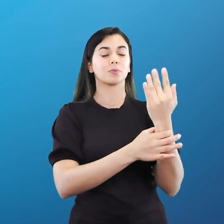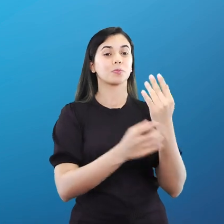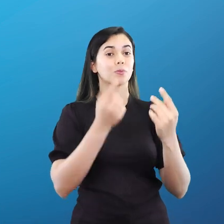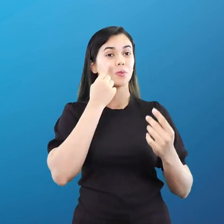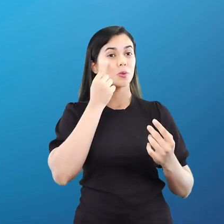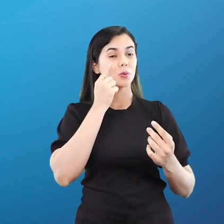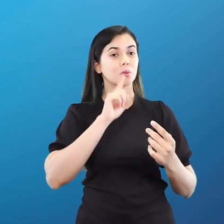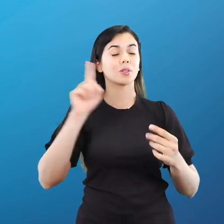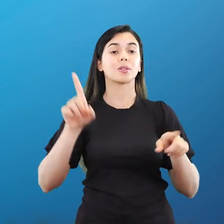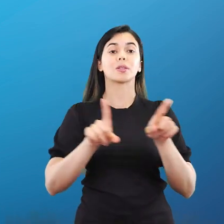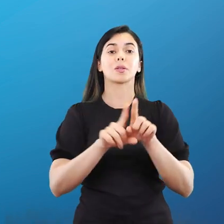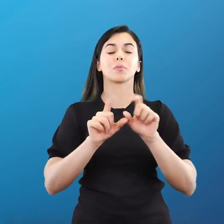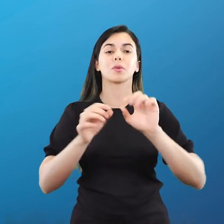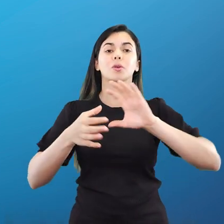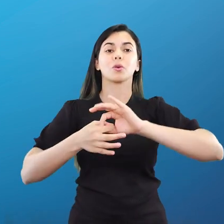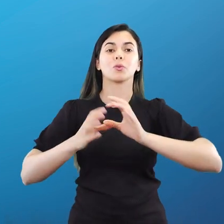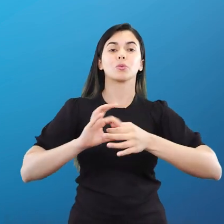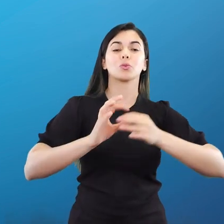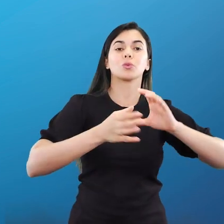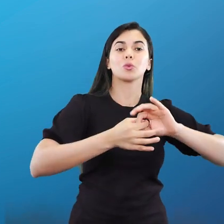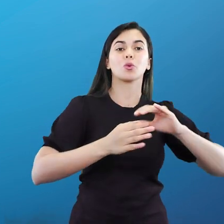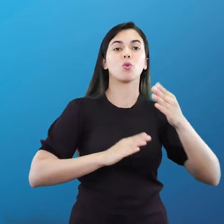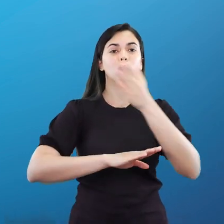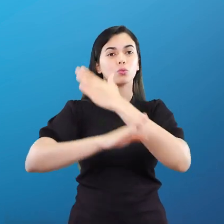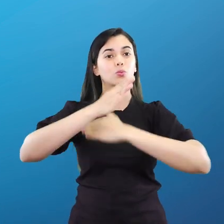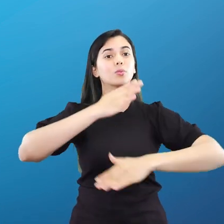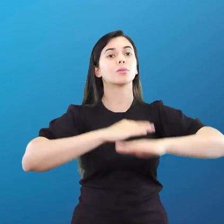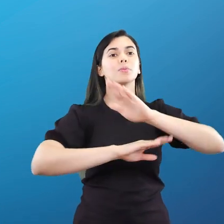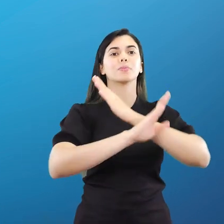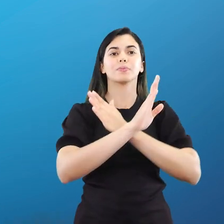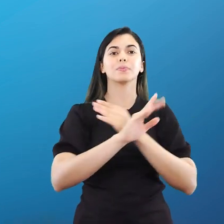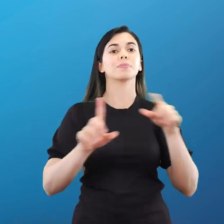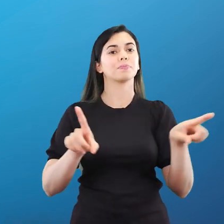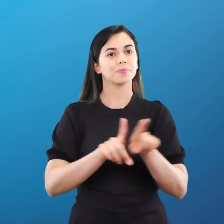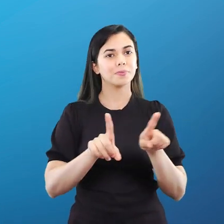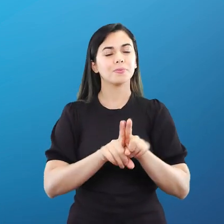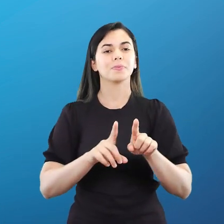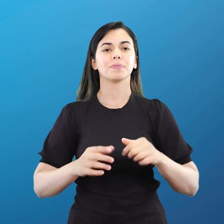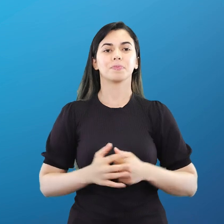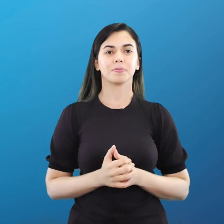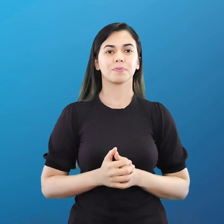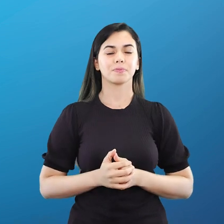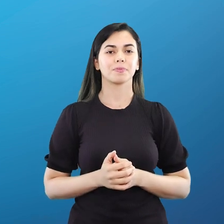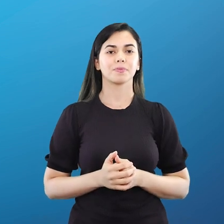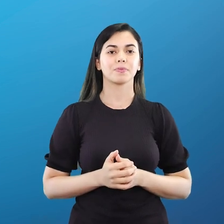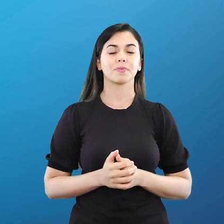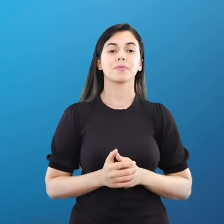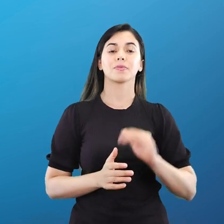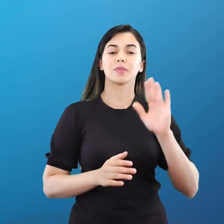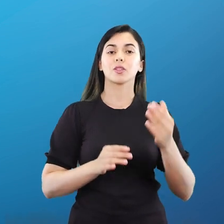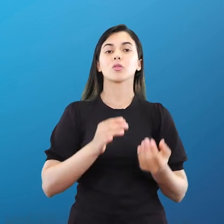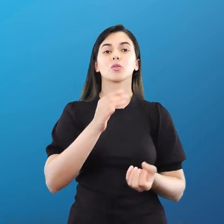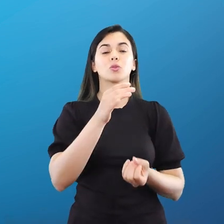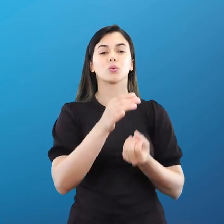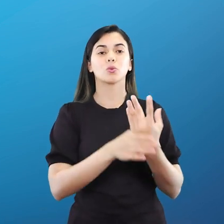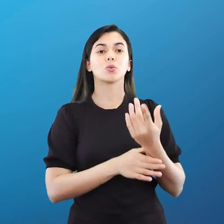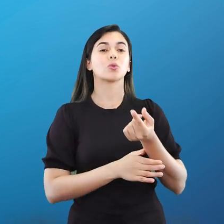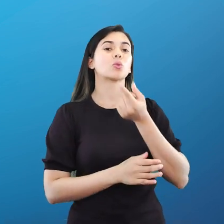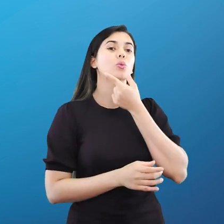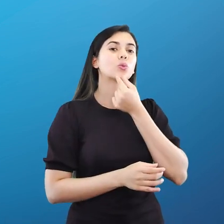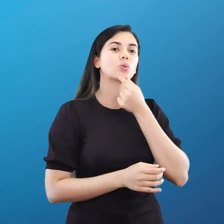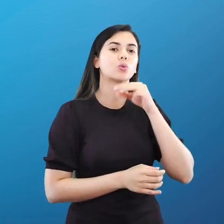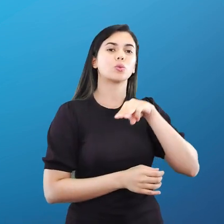né, e paralímpica, porque após os Jogos Olímpicos, vem os Jogos Paralímpicos, né. Foi criada aí por